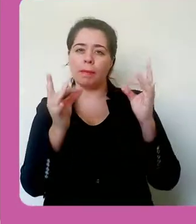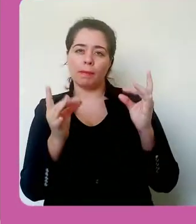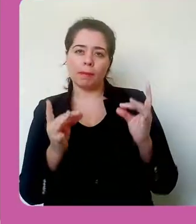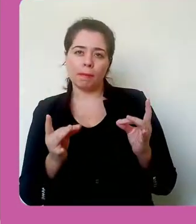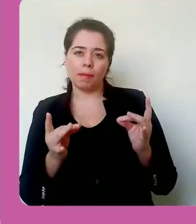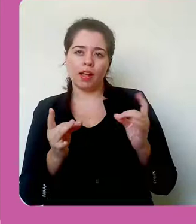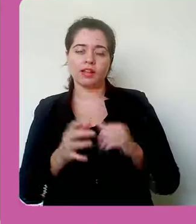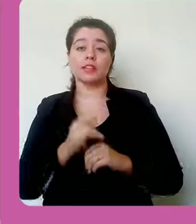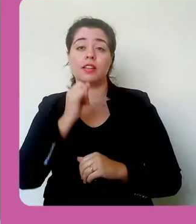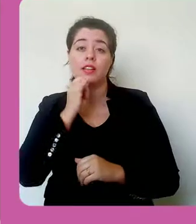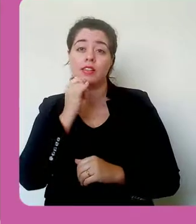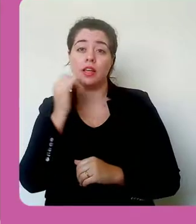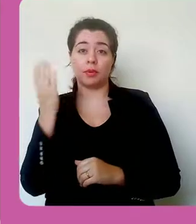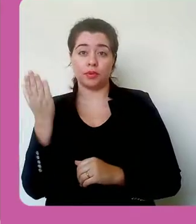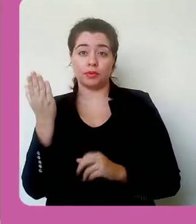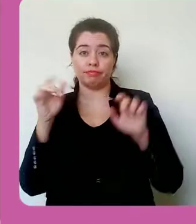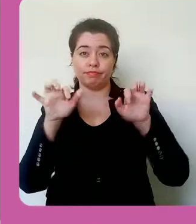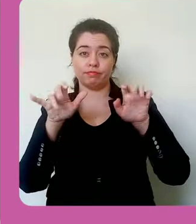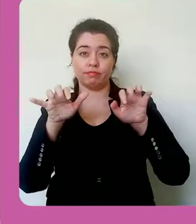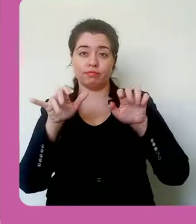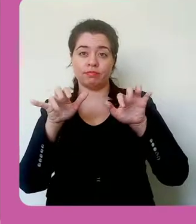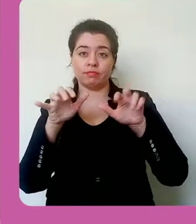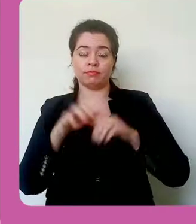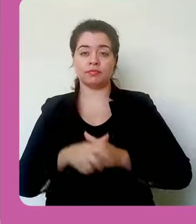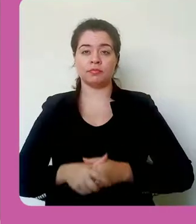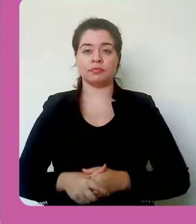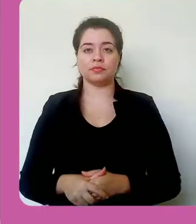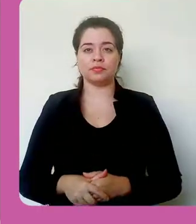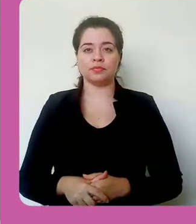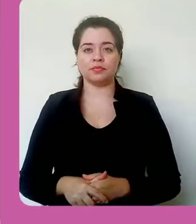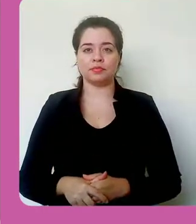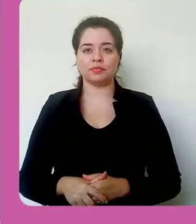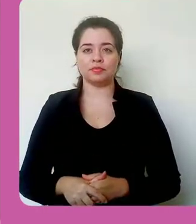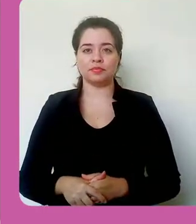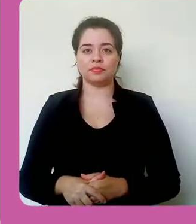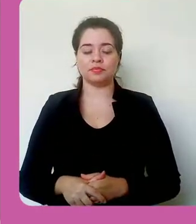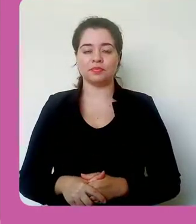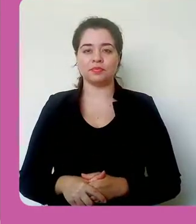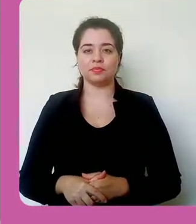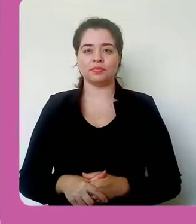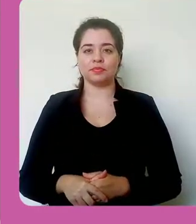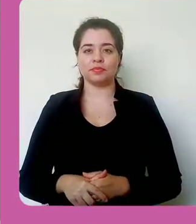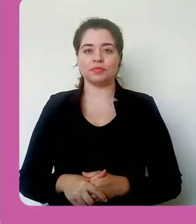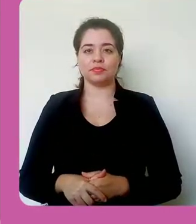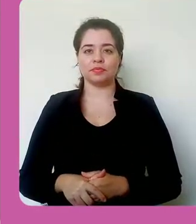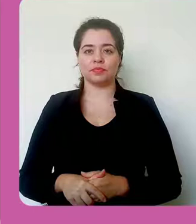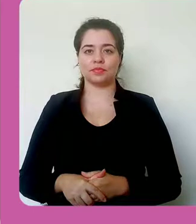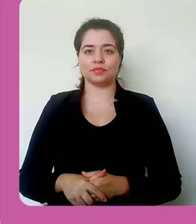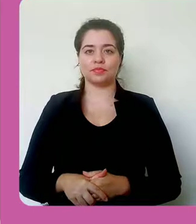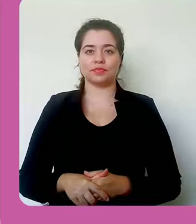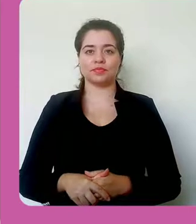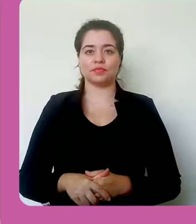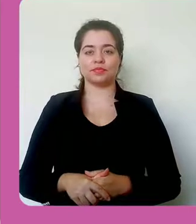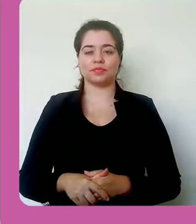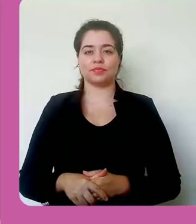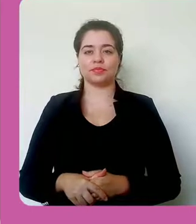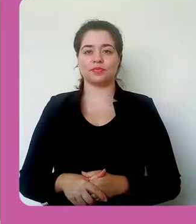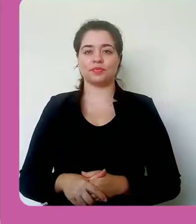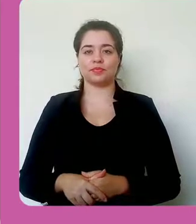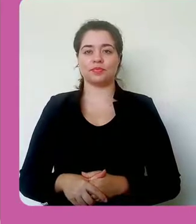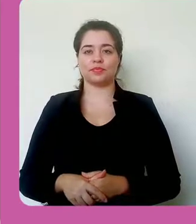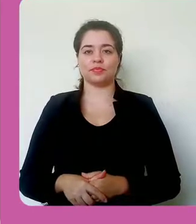editora Profor, UFSC,